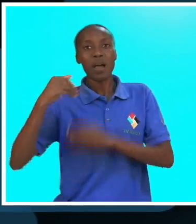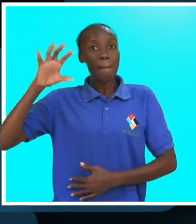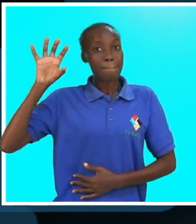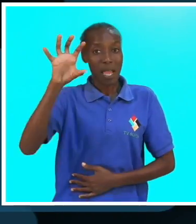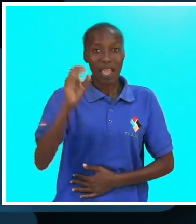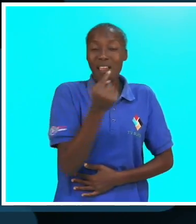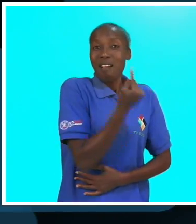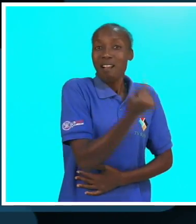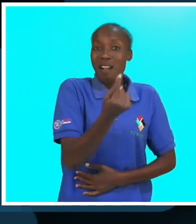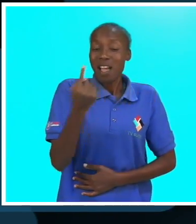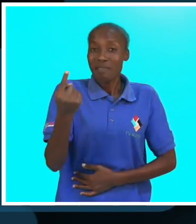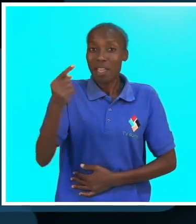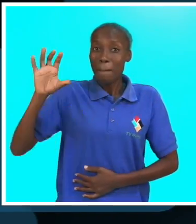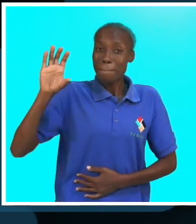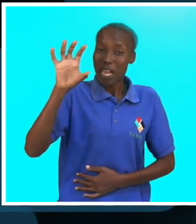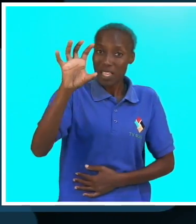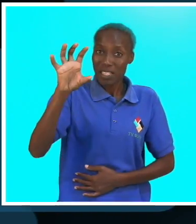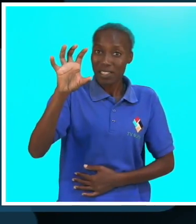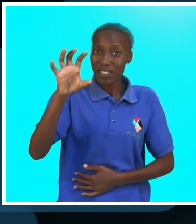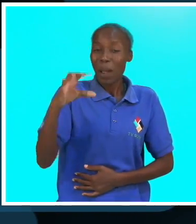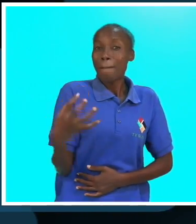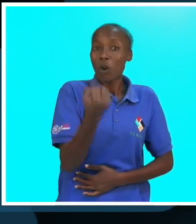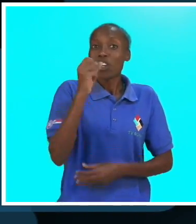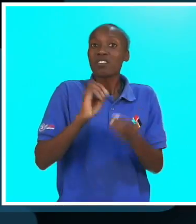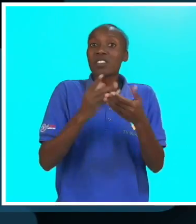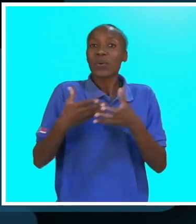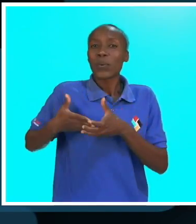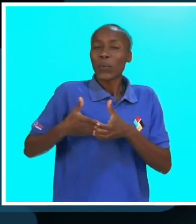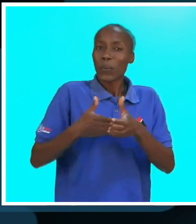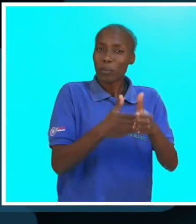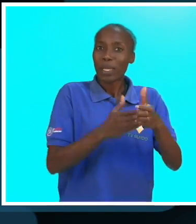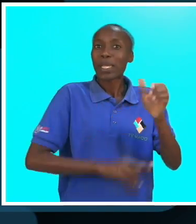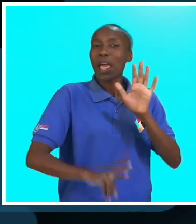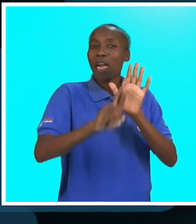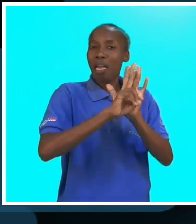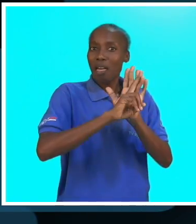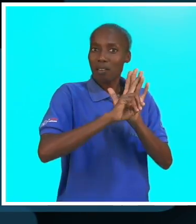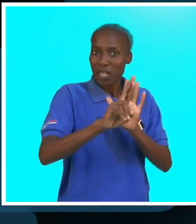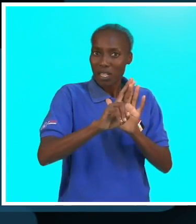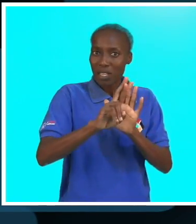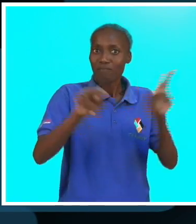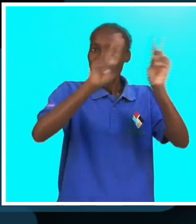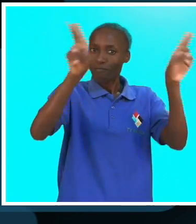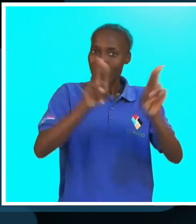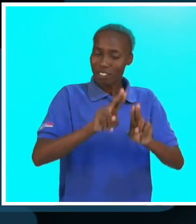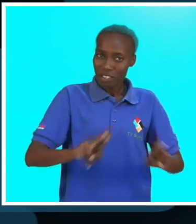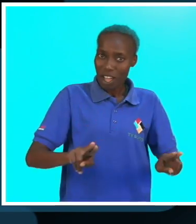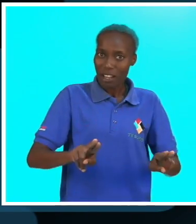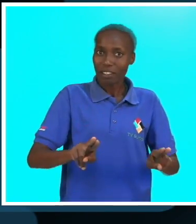deve, isso sim, seguir aquilo que são as regras internacionais.